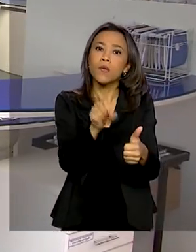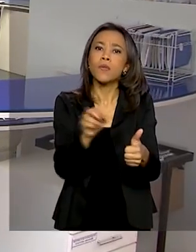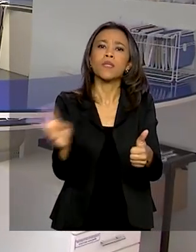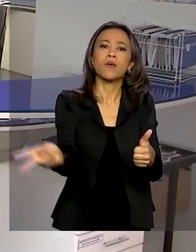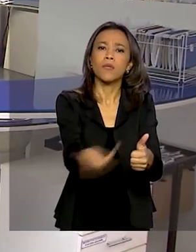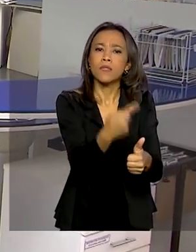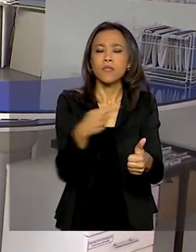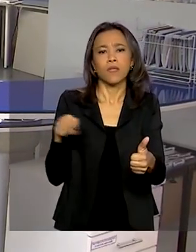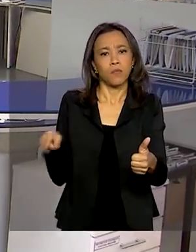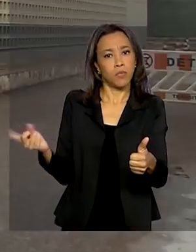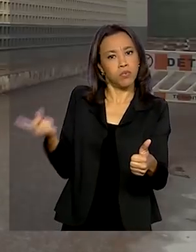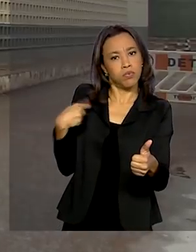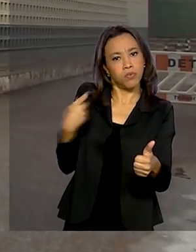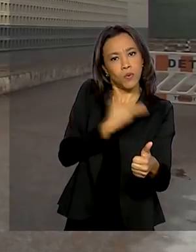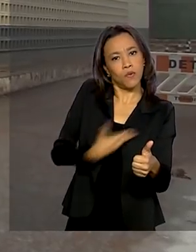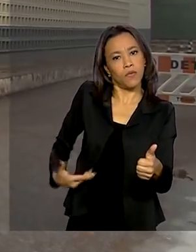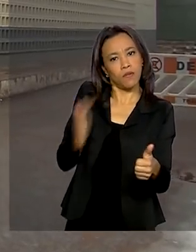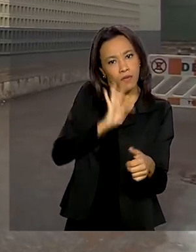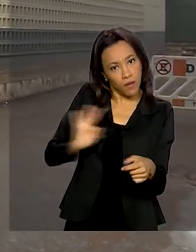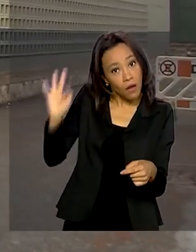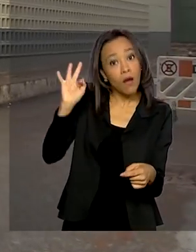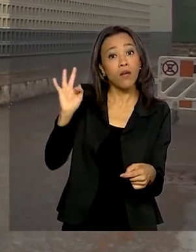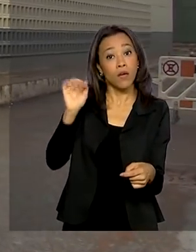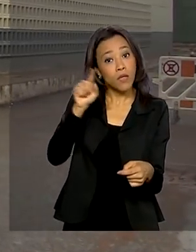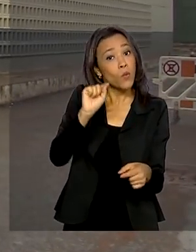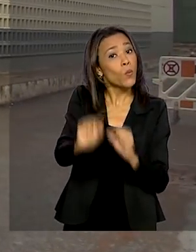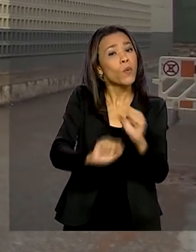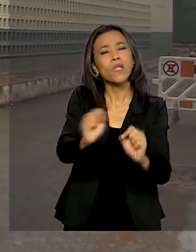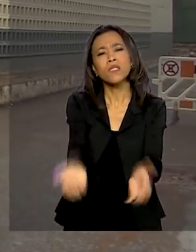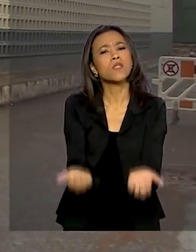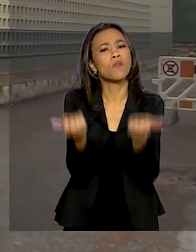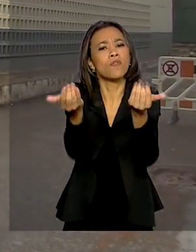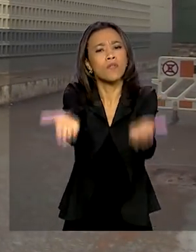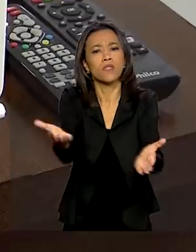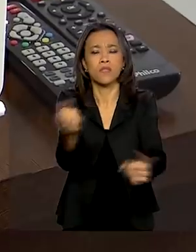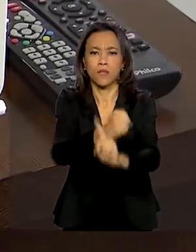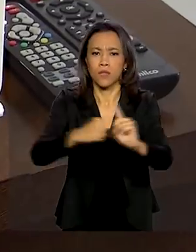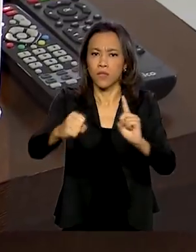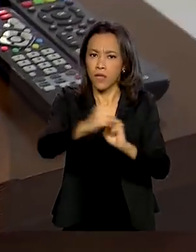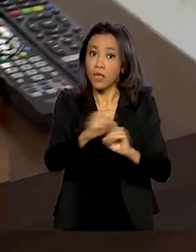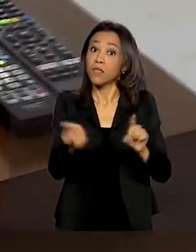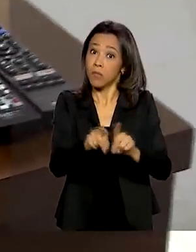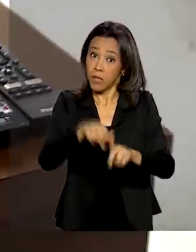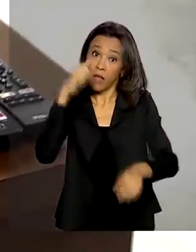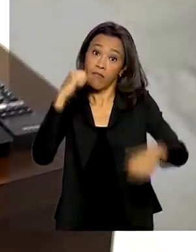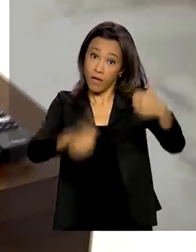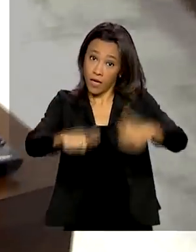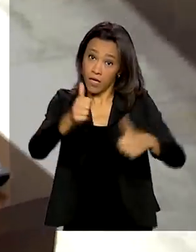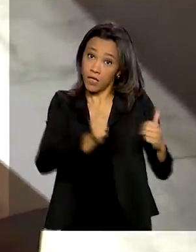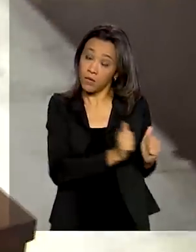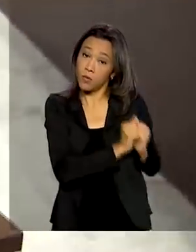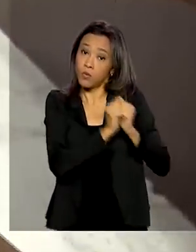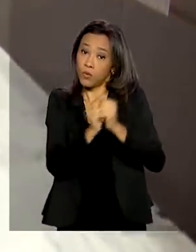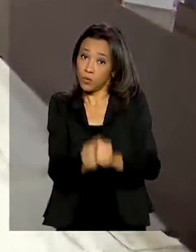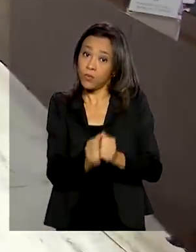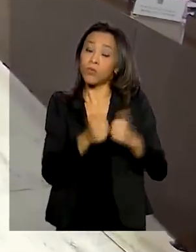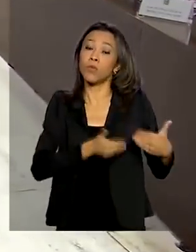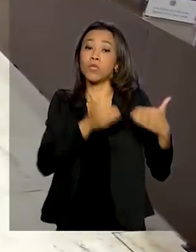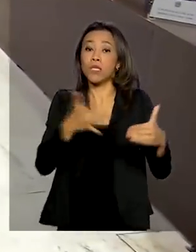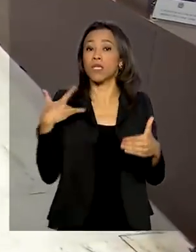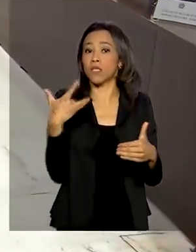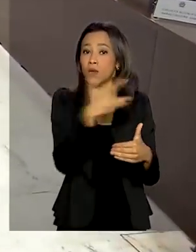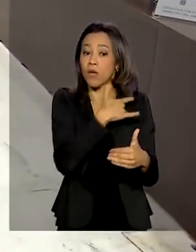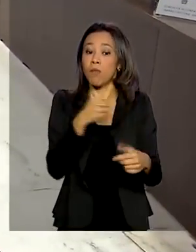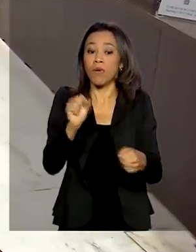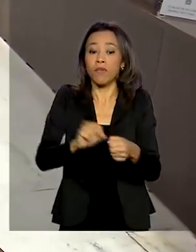do governo federal, estão sendo oferecidos à população. E está avaliando com o Ministério da Saúde formas do país produzir a